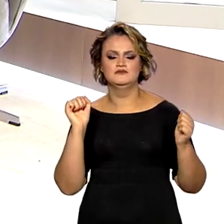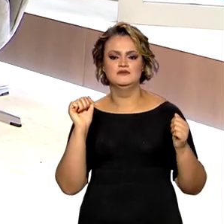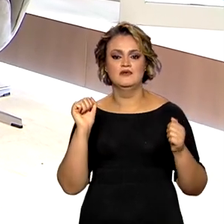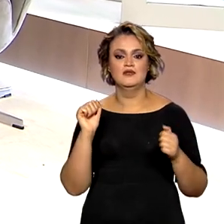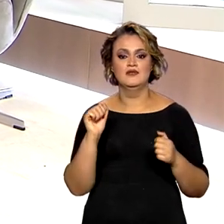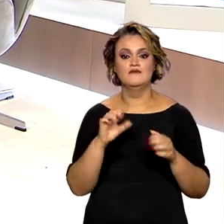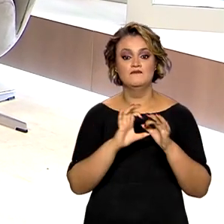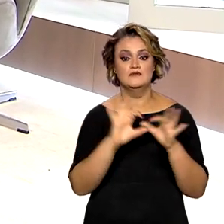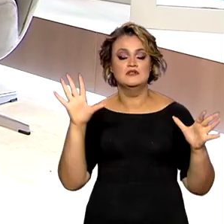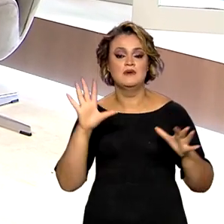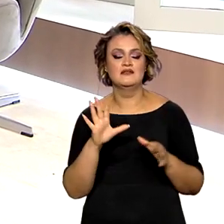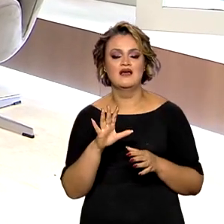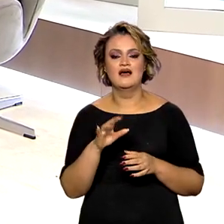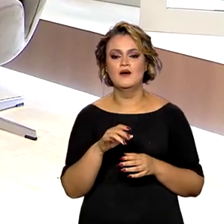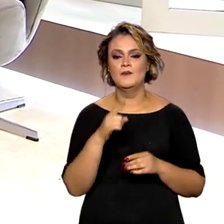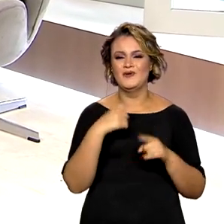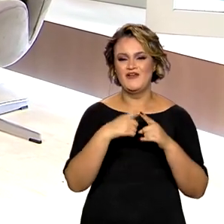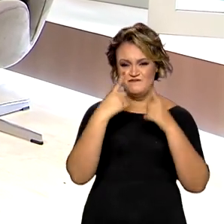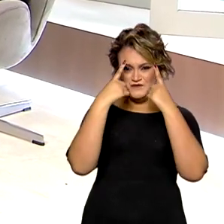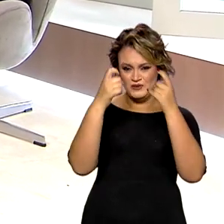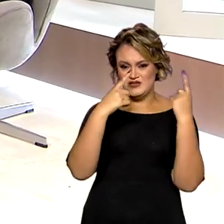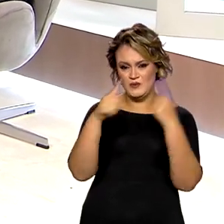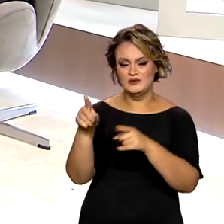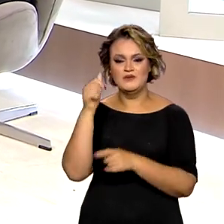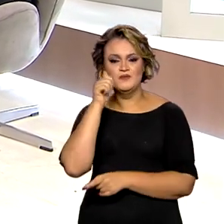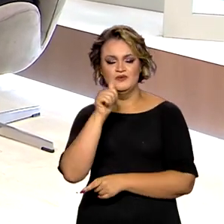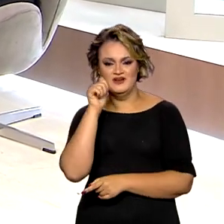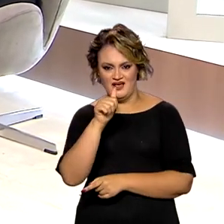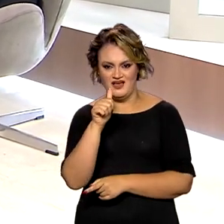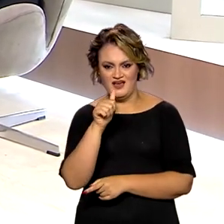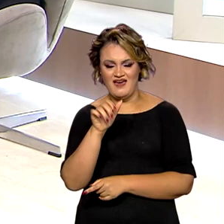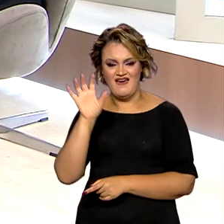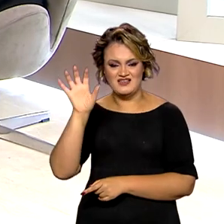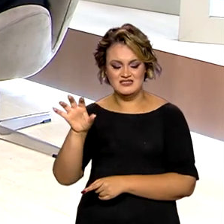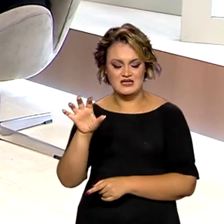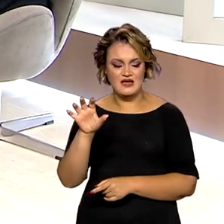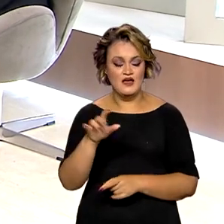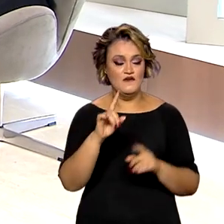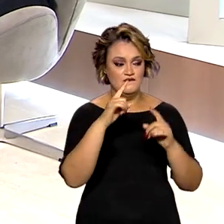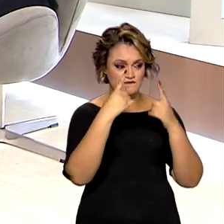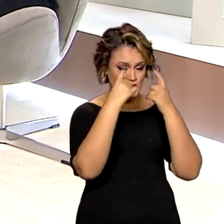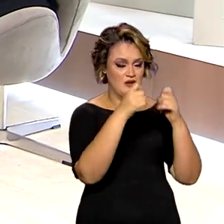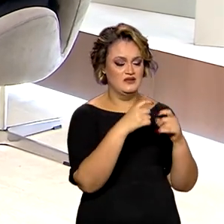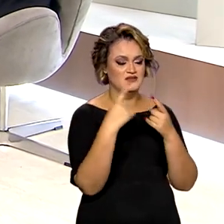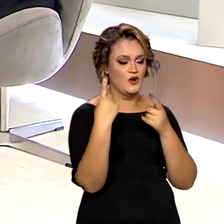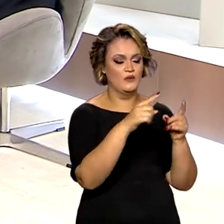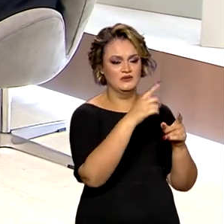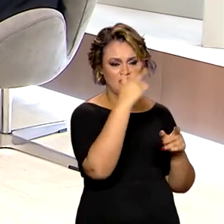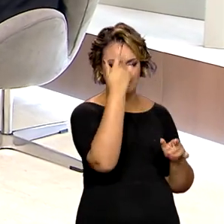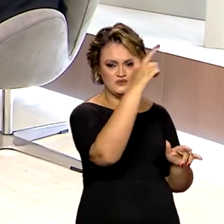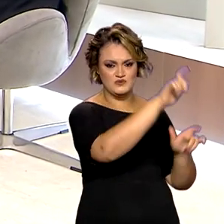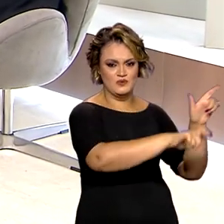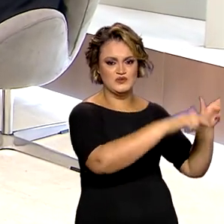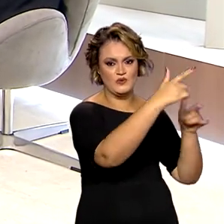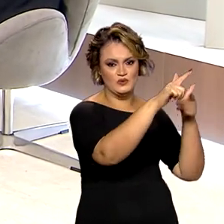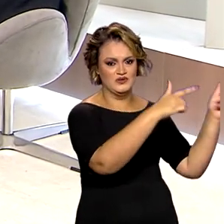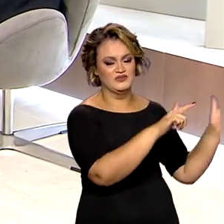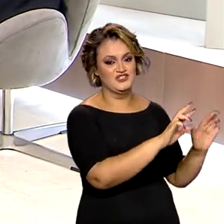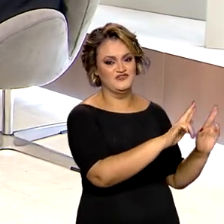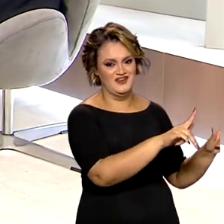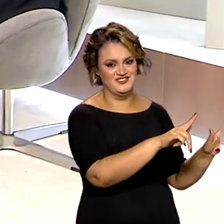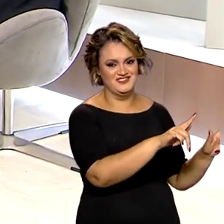eu faço um parêntese aqui, a violência contra a mulher é diferente da outra forma de violência para os demais seres humanos.